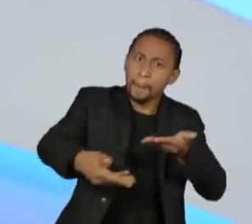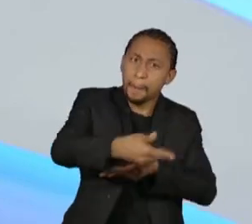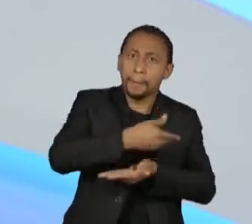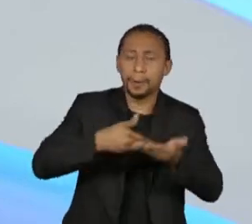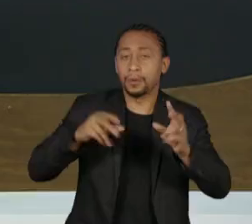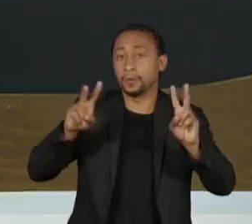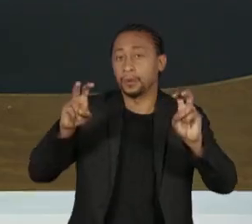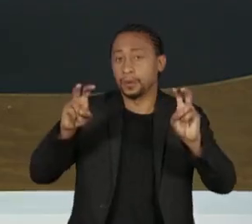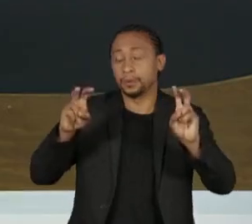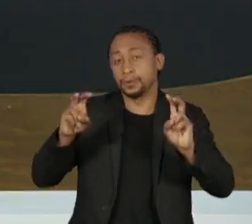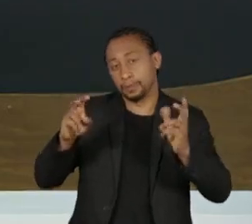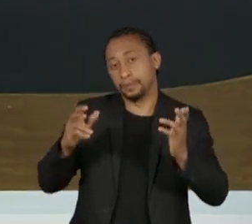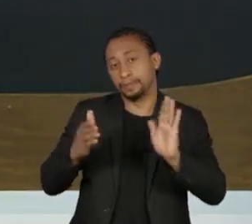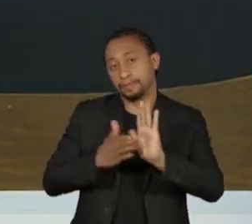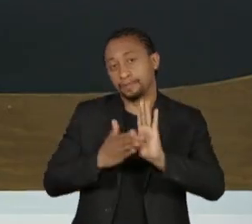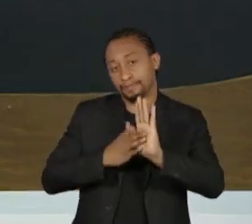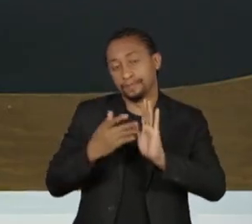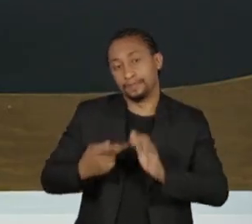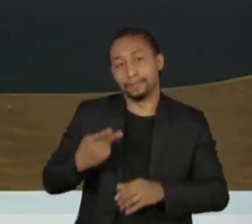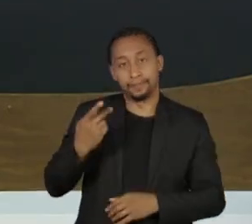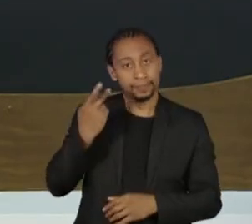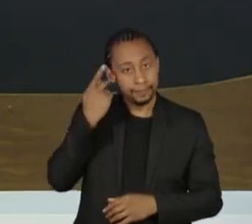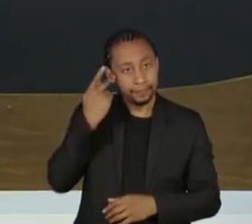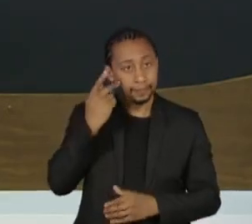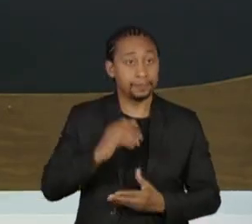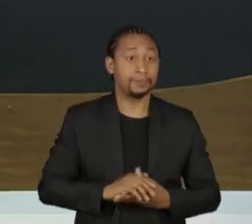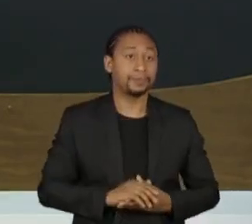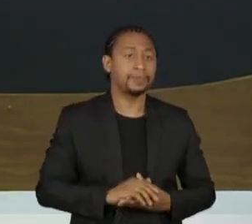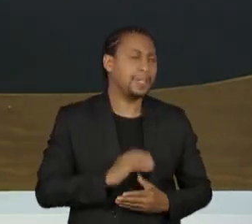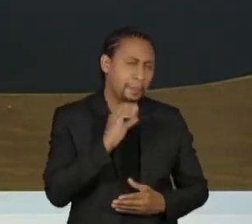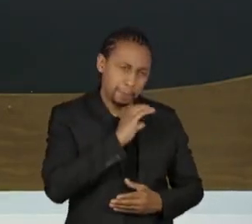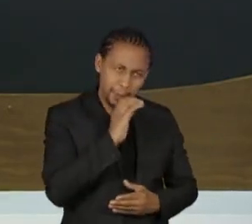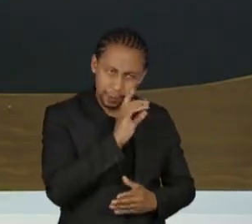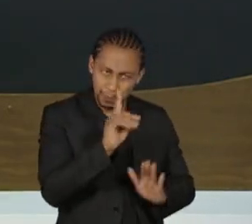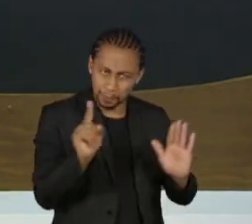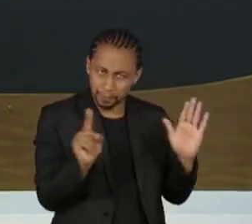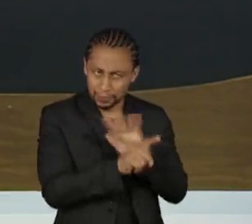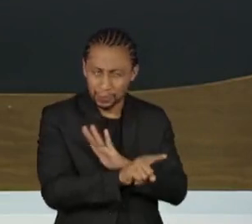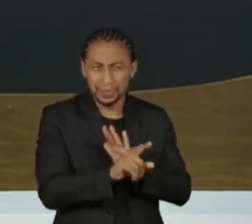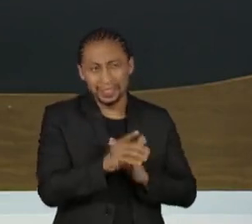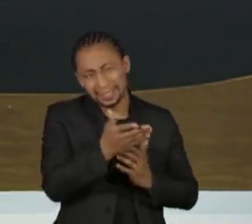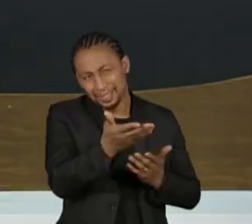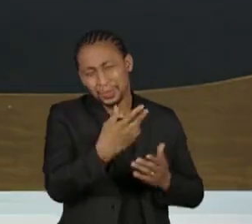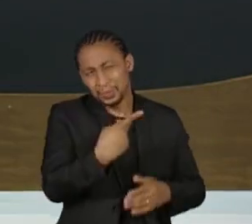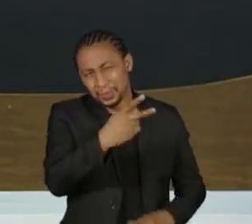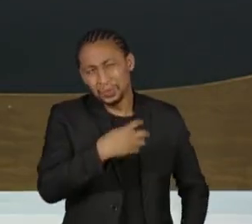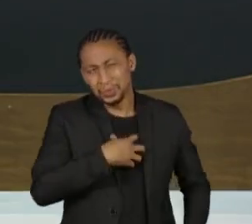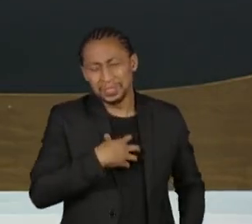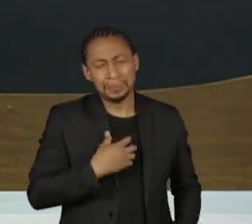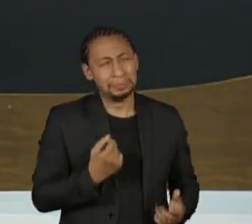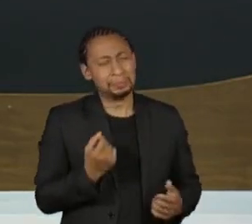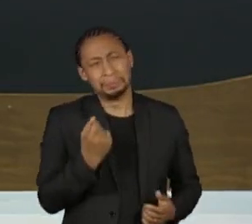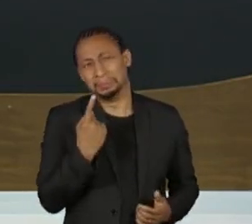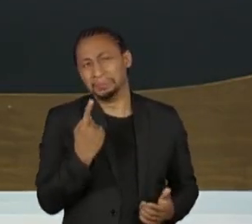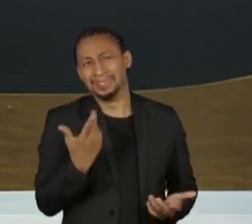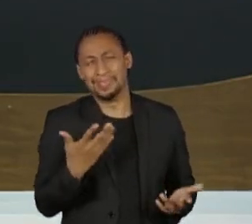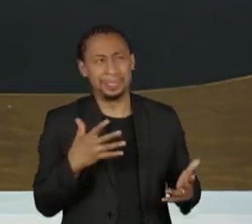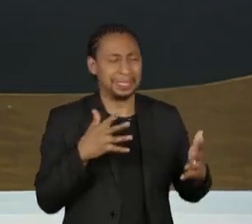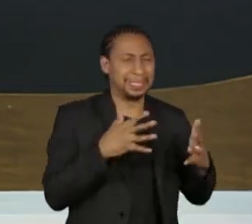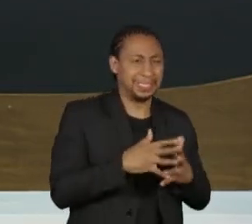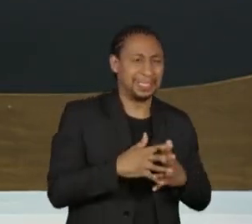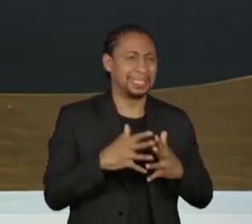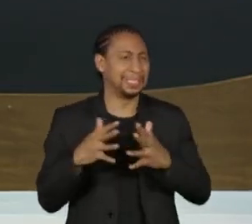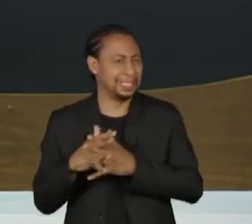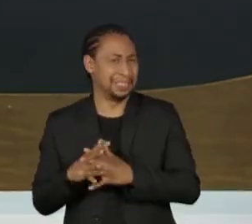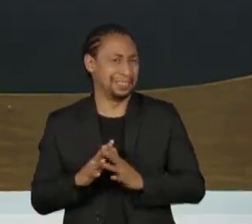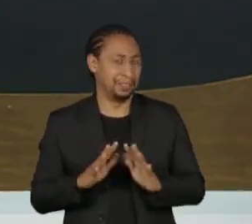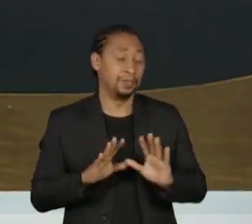Governador, só para encerrar esse capítulo antes do outro bloco, não tem um certo paradoxo nessa sua posição? Pelo seguinte, o bolsonarismo,